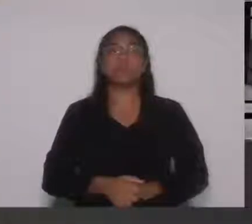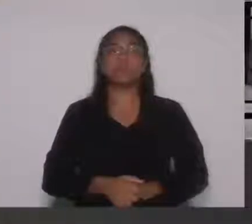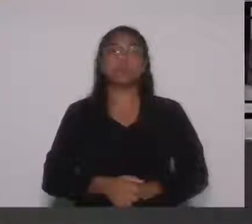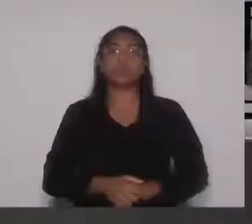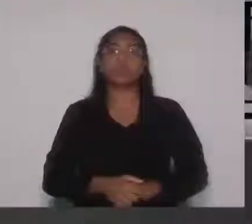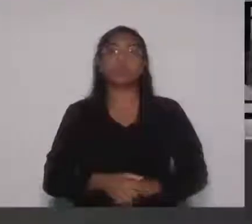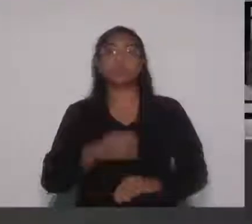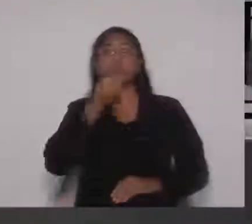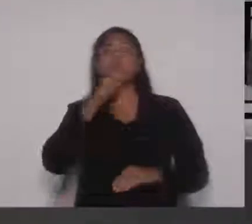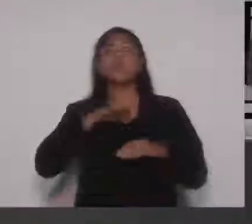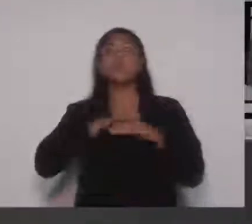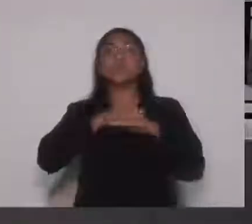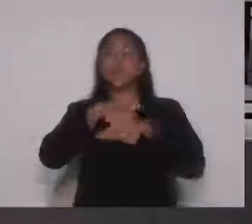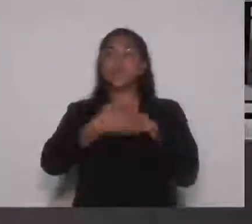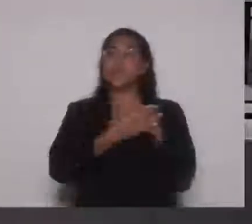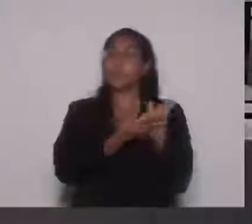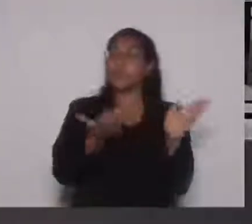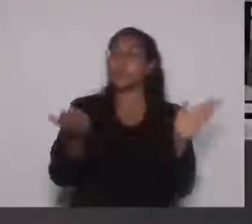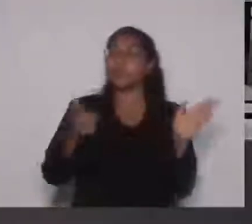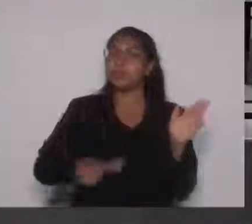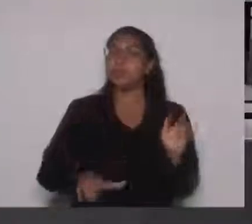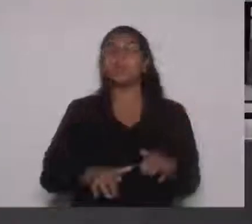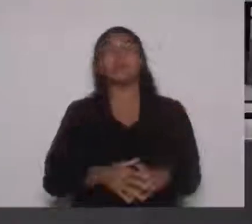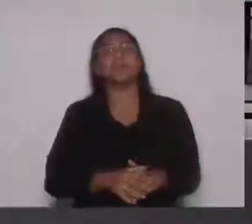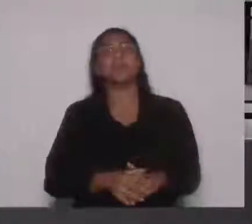Boa noite, novamente. Bom,